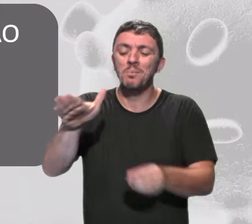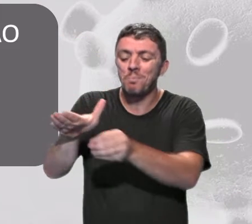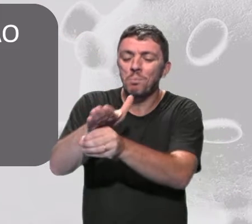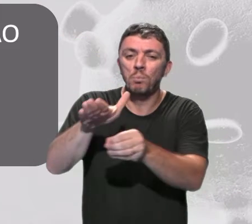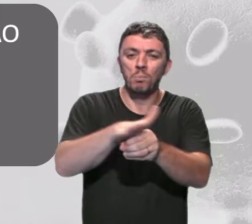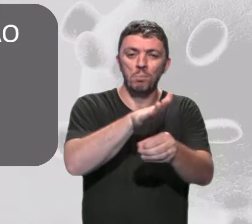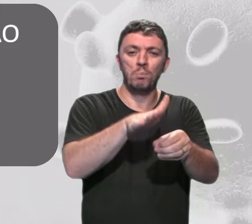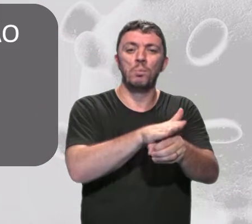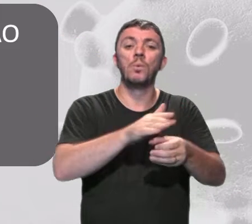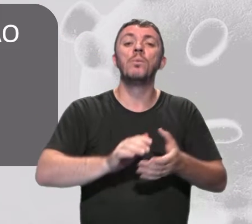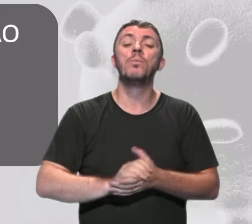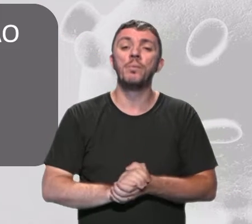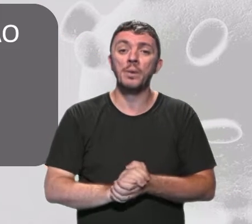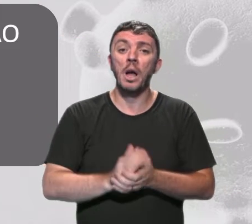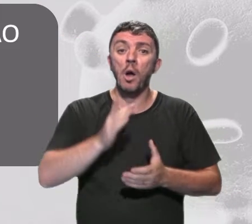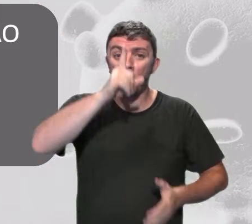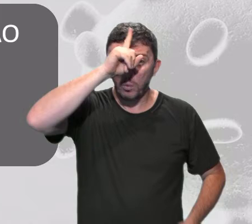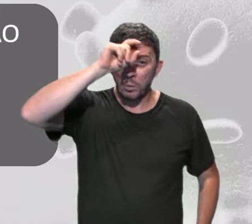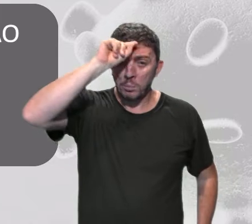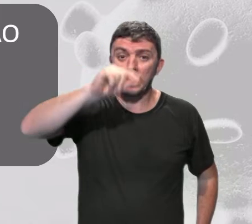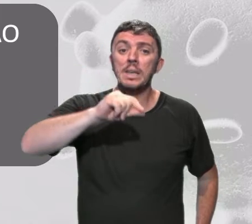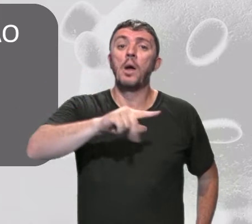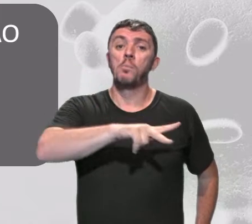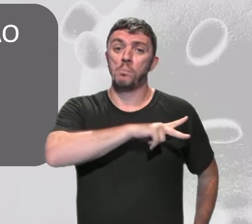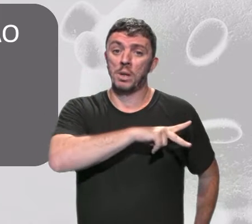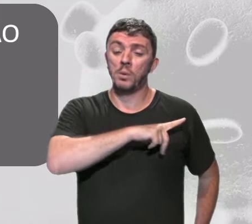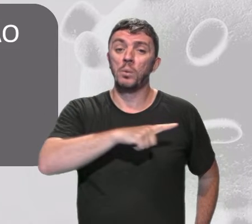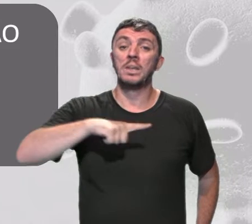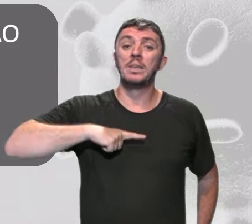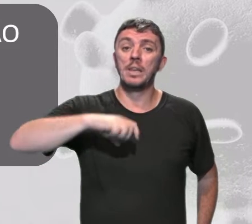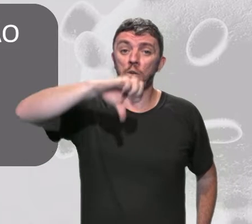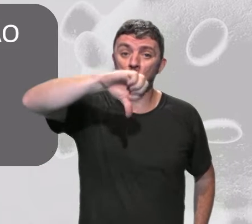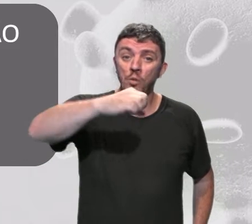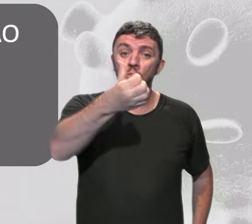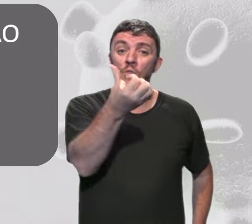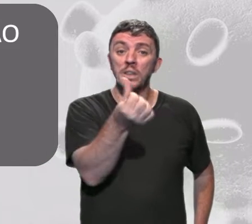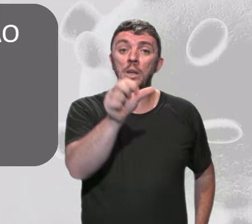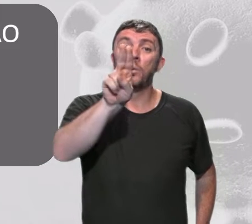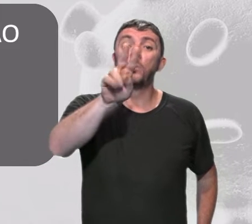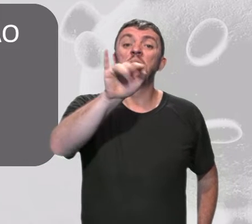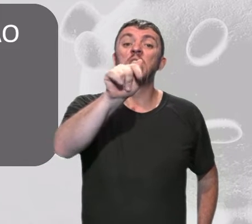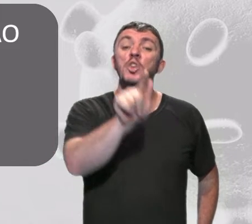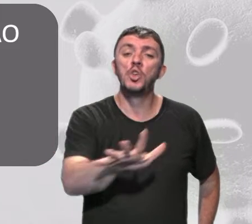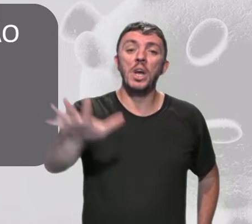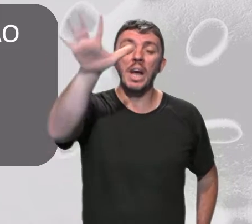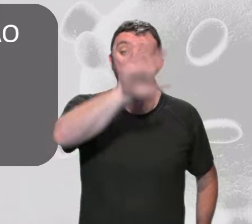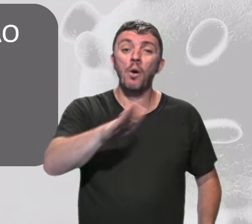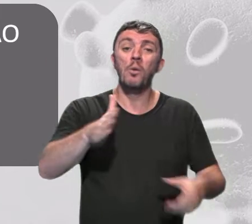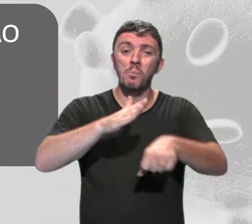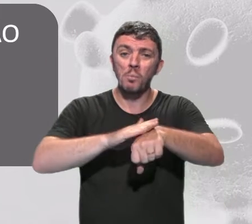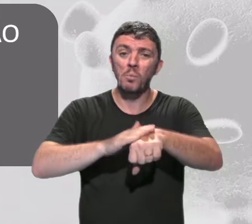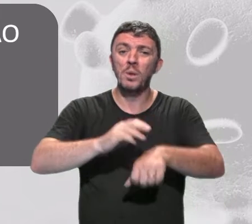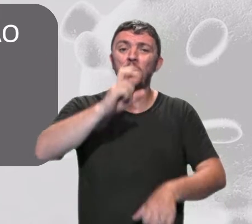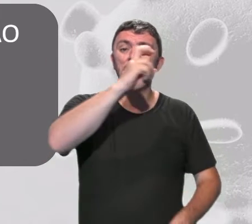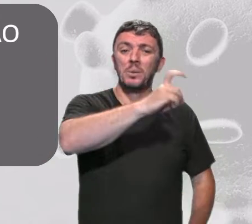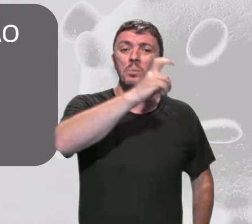ocupados. No setor privado, são 96 leitos de UTI geral, com ocupação de